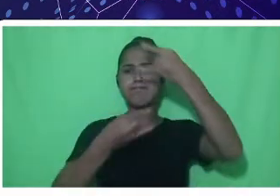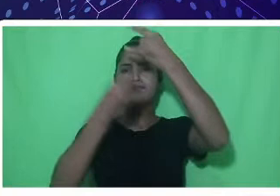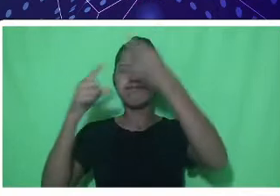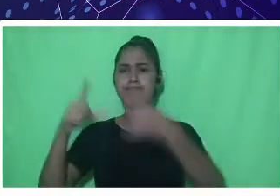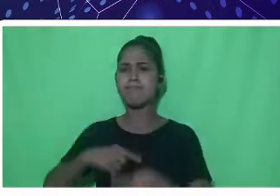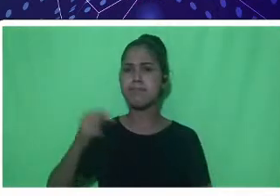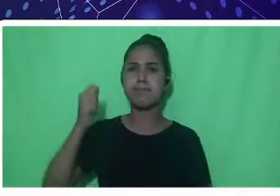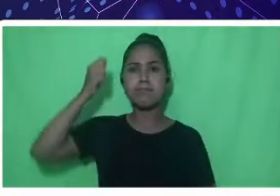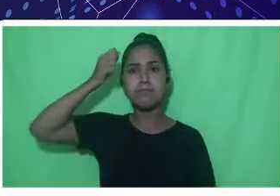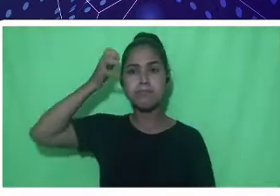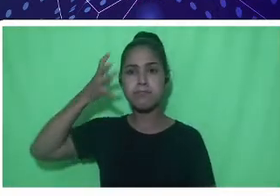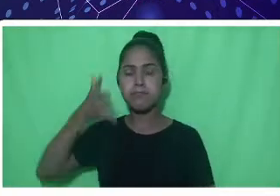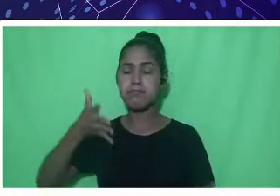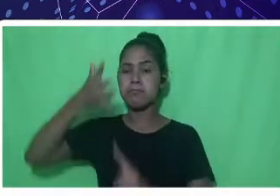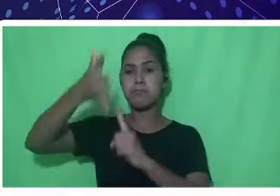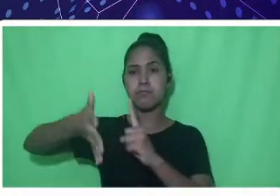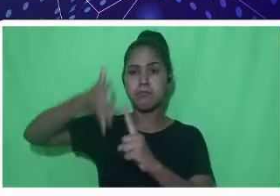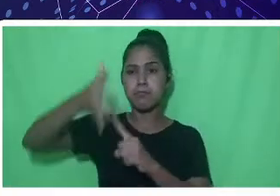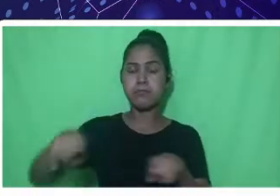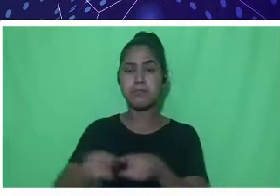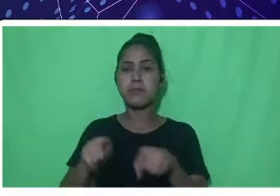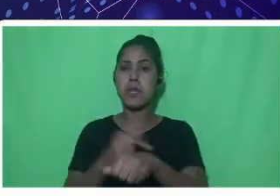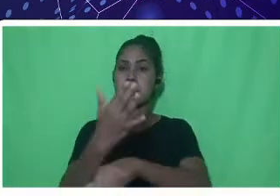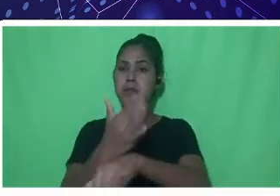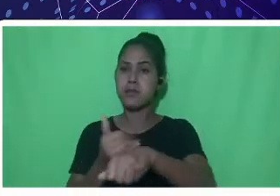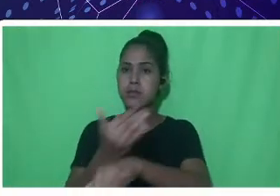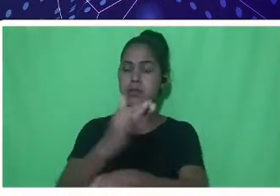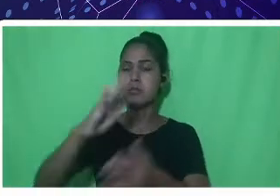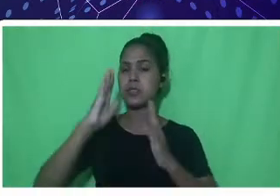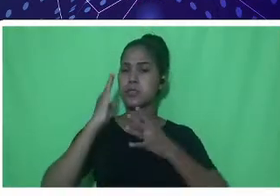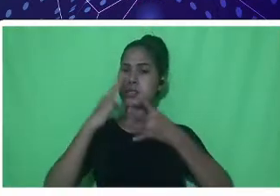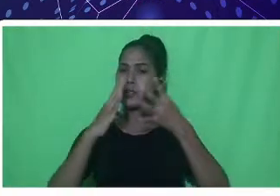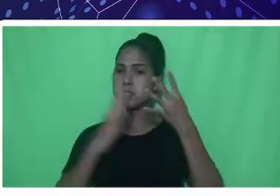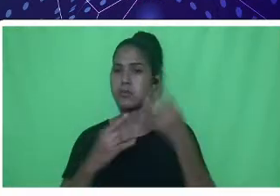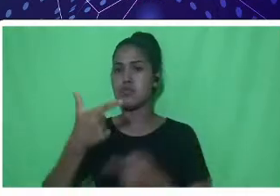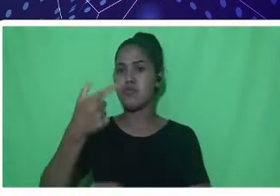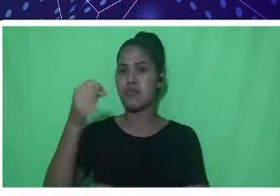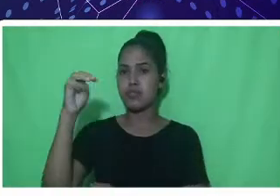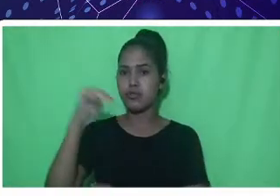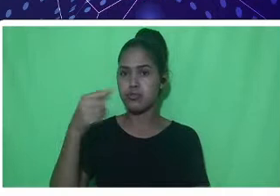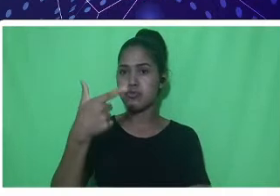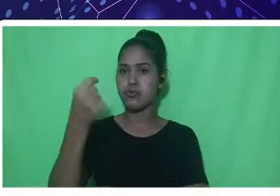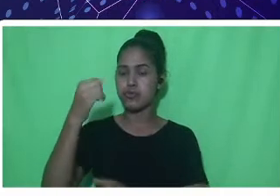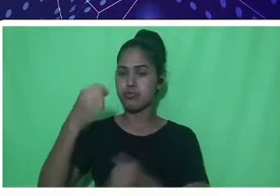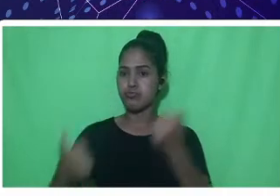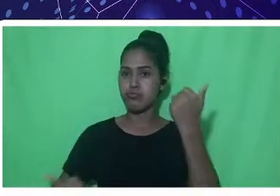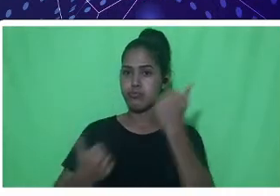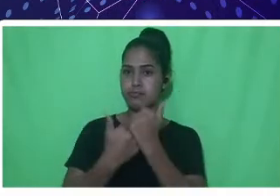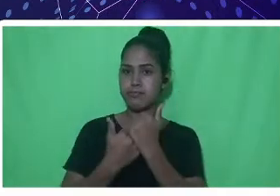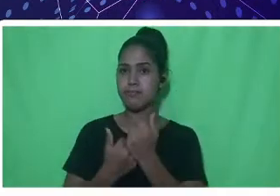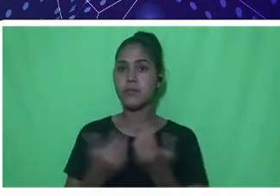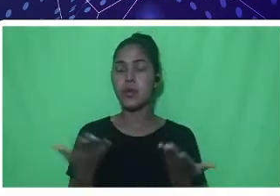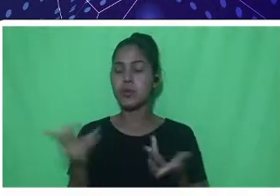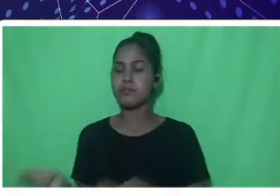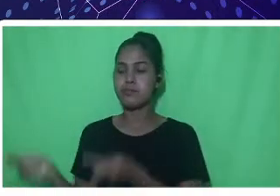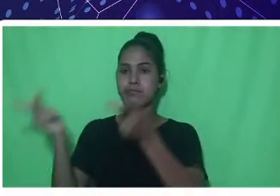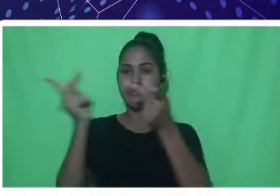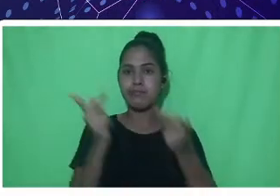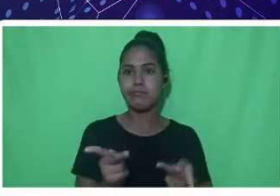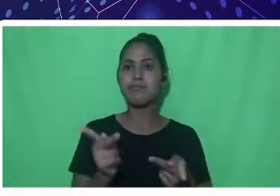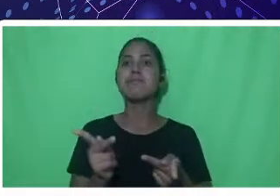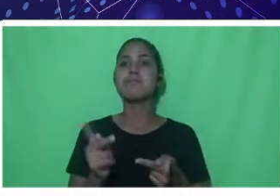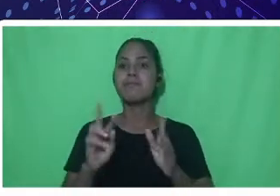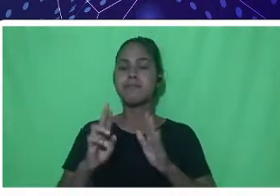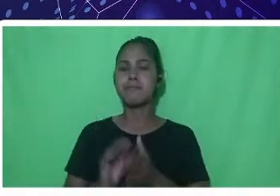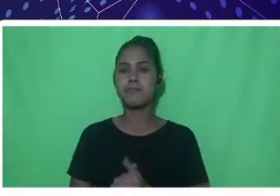acessibilidade em libras com revezamento de 20 e 20 minutos. Neste momento, repasso a palavra para o nosso representante da tarde da